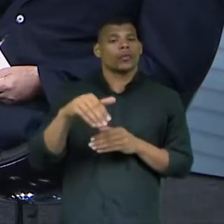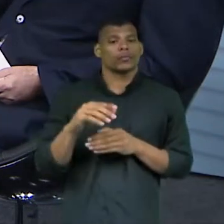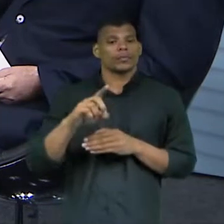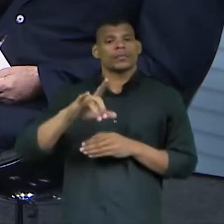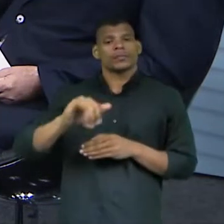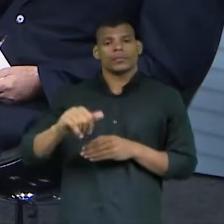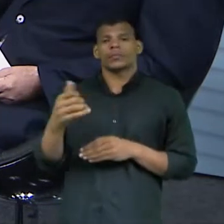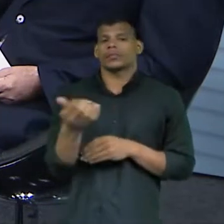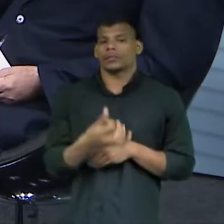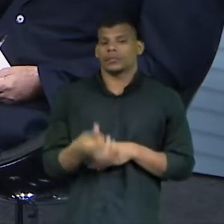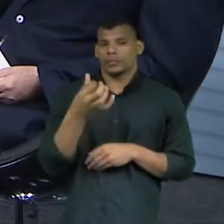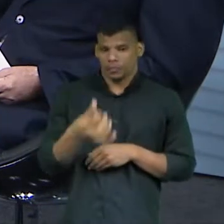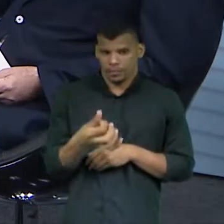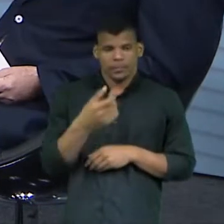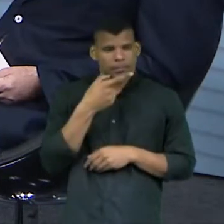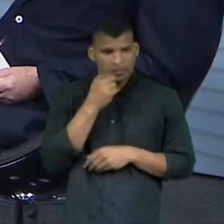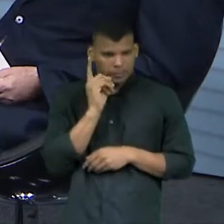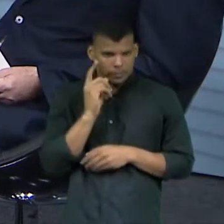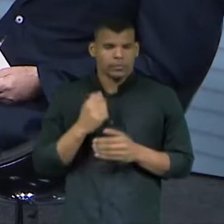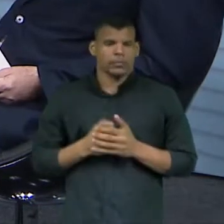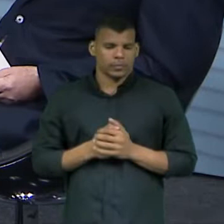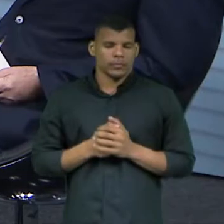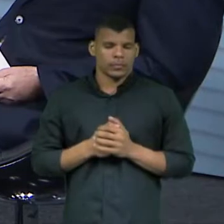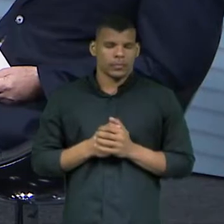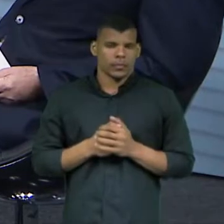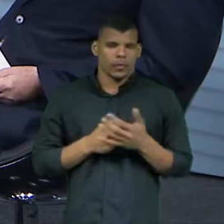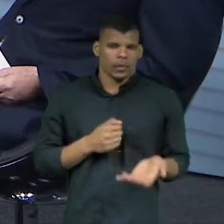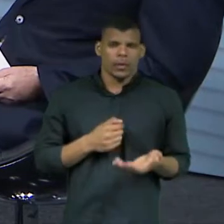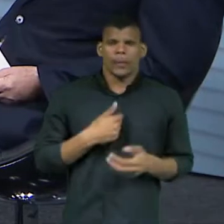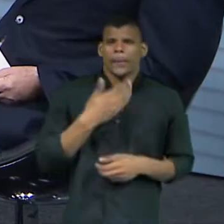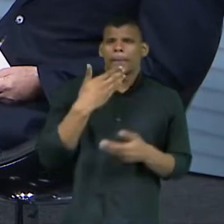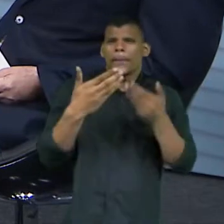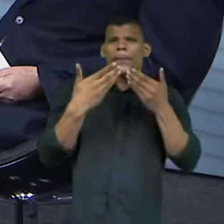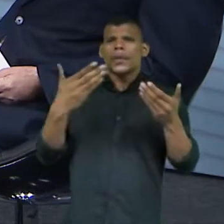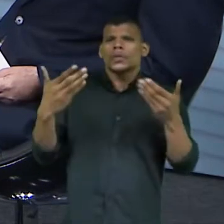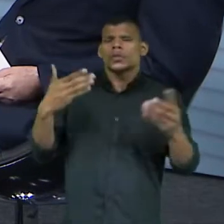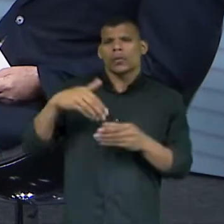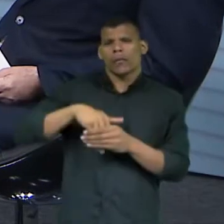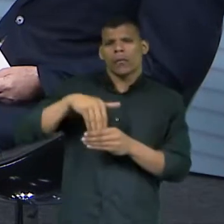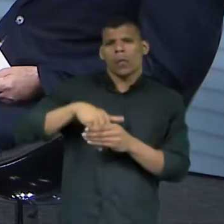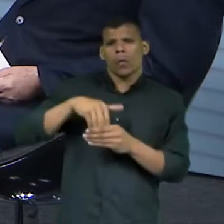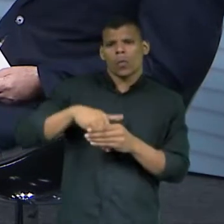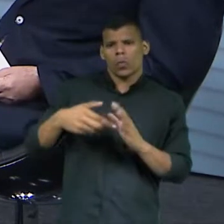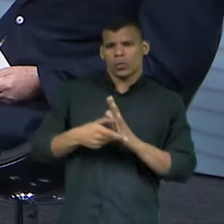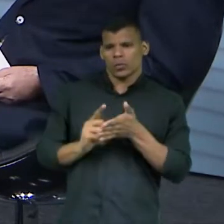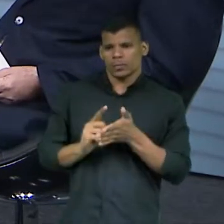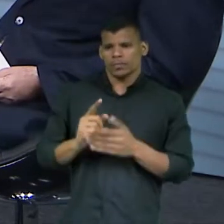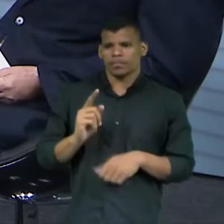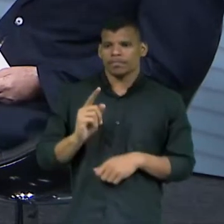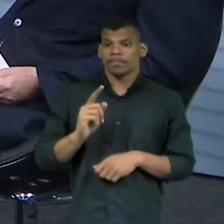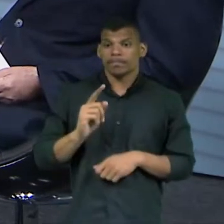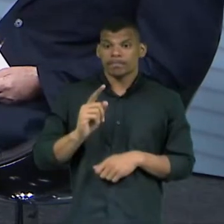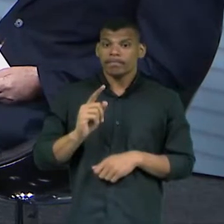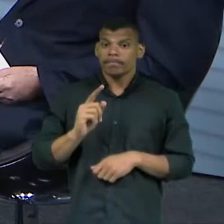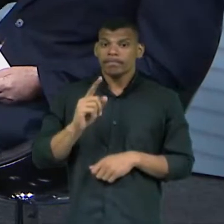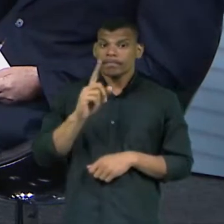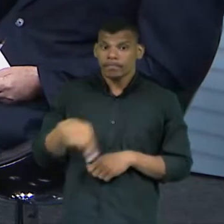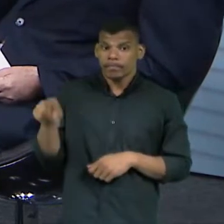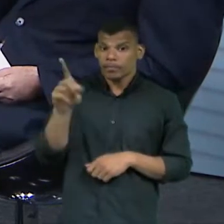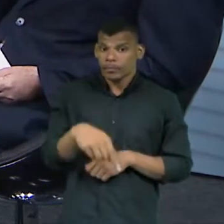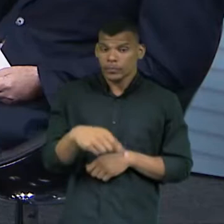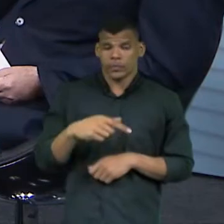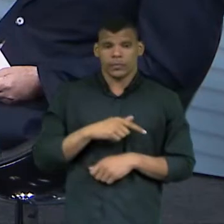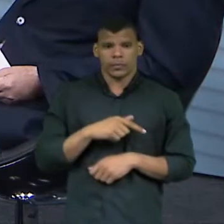do dia 16, que foi ontem. Ontem. Quer dizer, antes, quem pediu voto incorreu em uma proibição eleitoral.